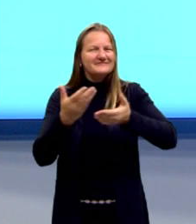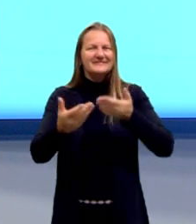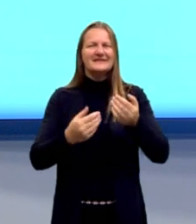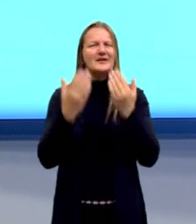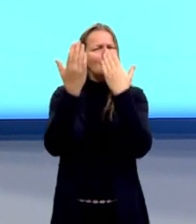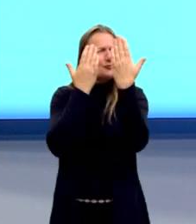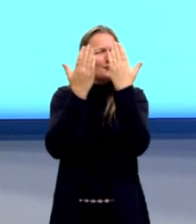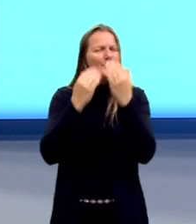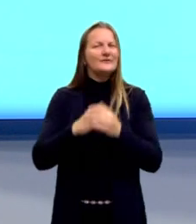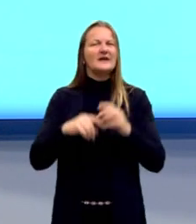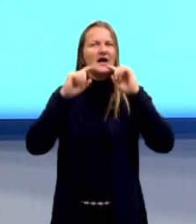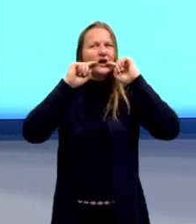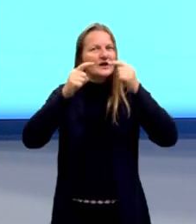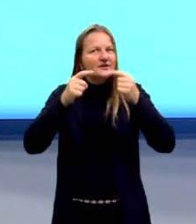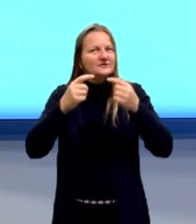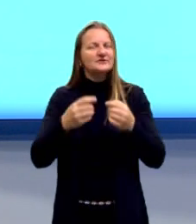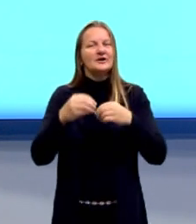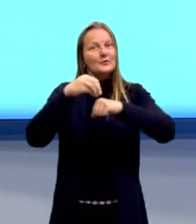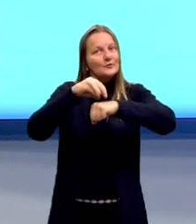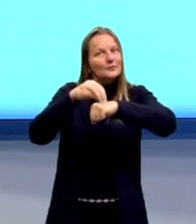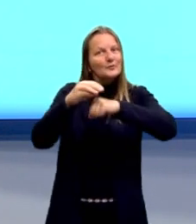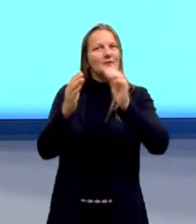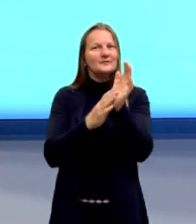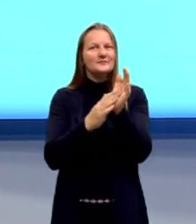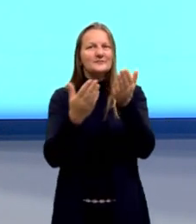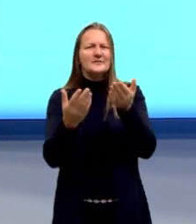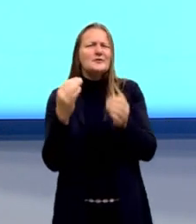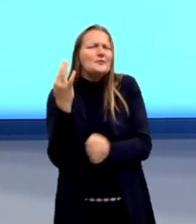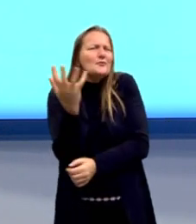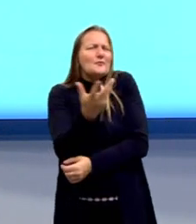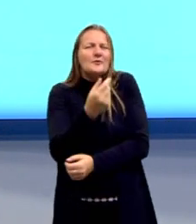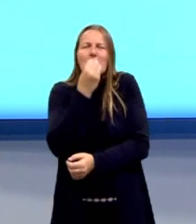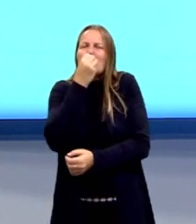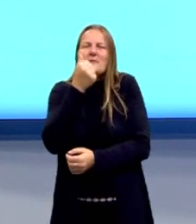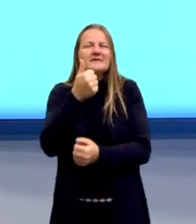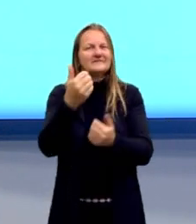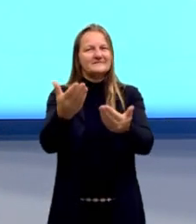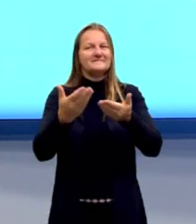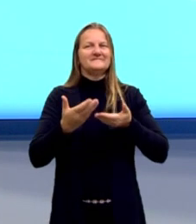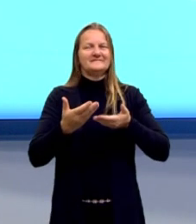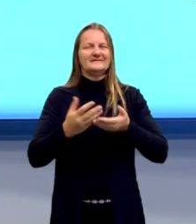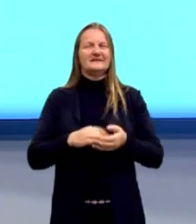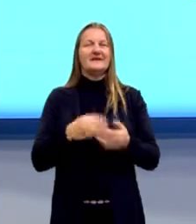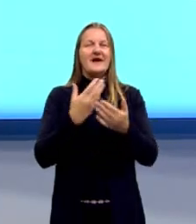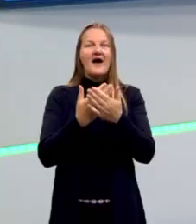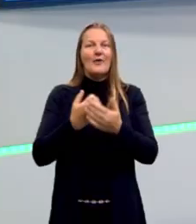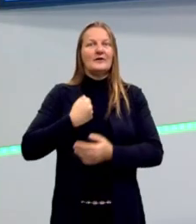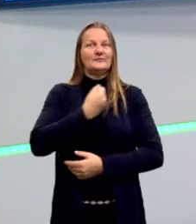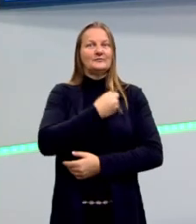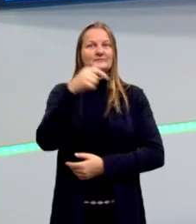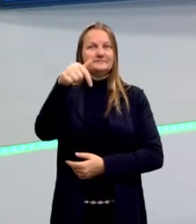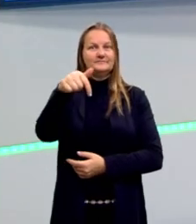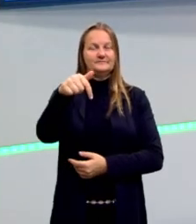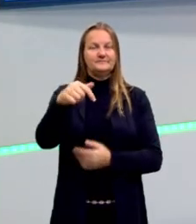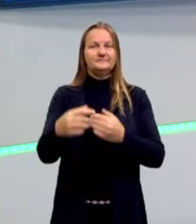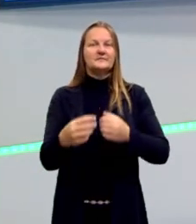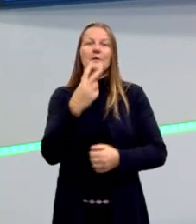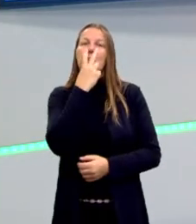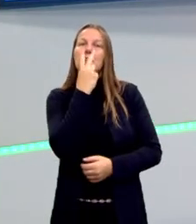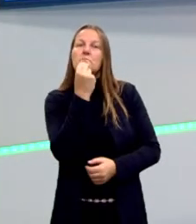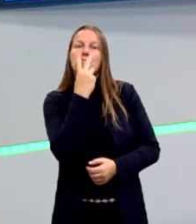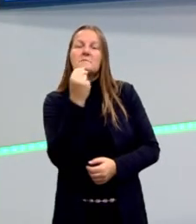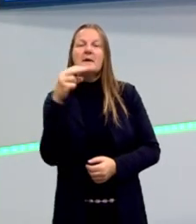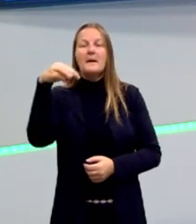dúvidas, podem mandar críticas, sugestões, todas são muito bem-vindas. Então, aula número 7, Machado de